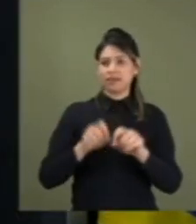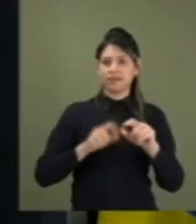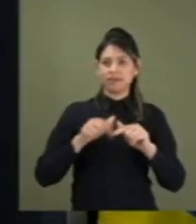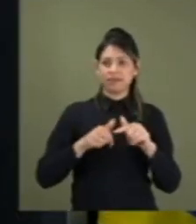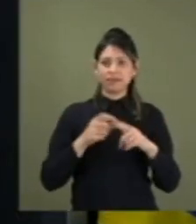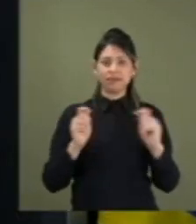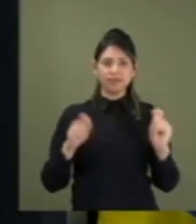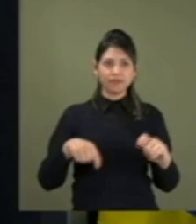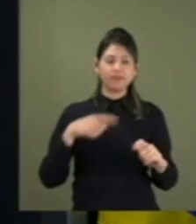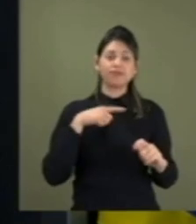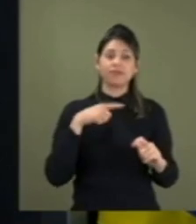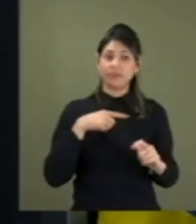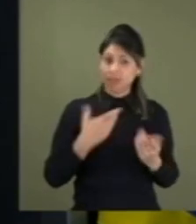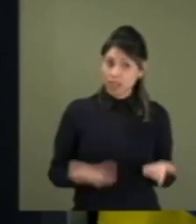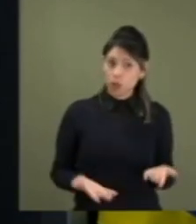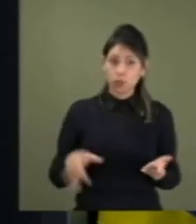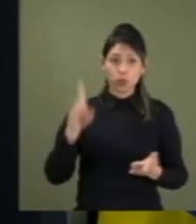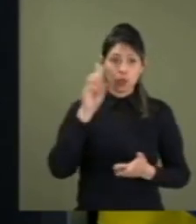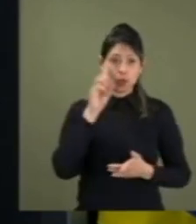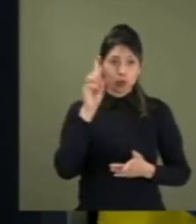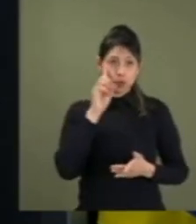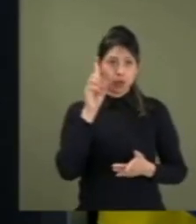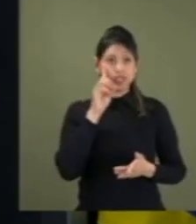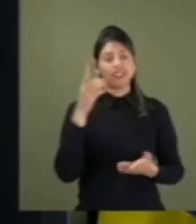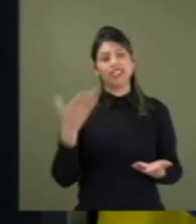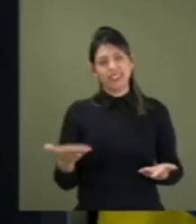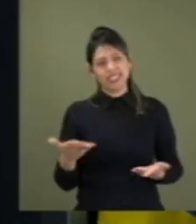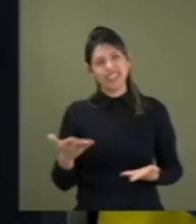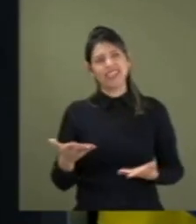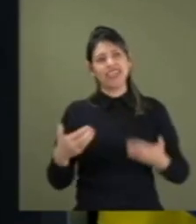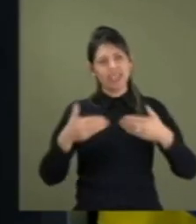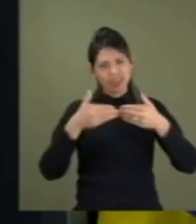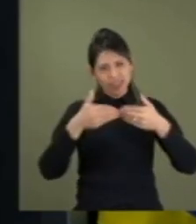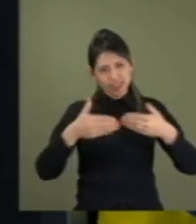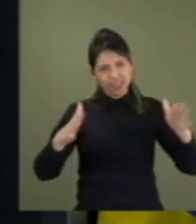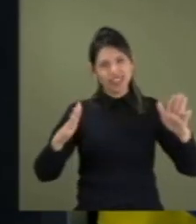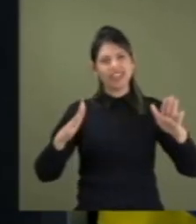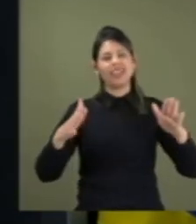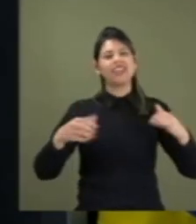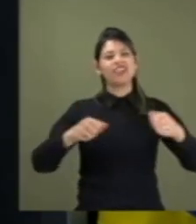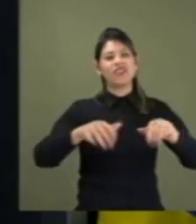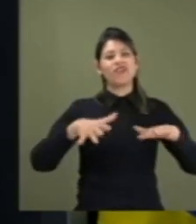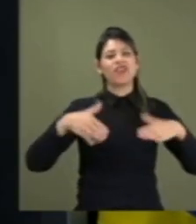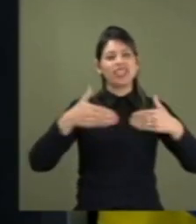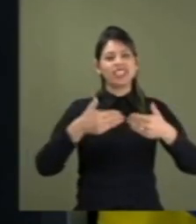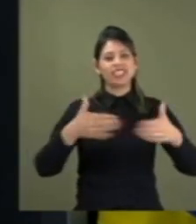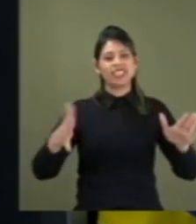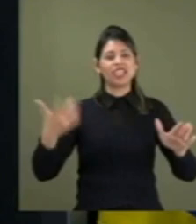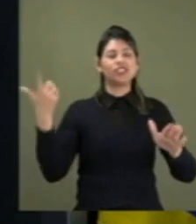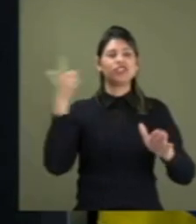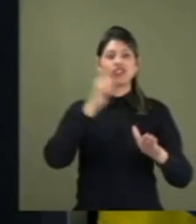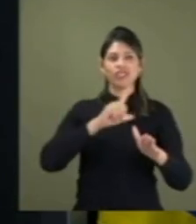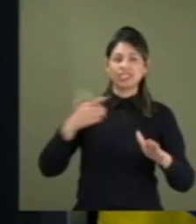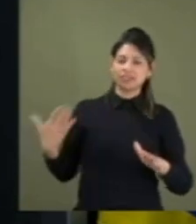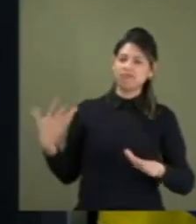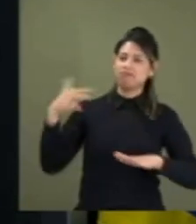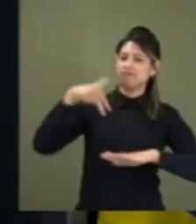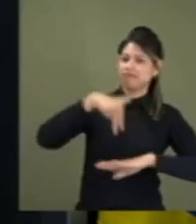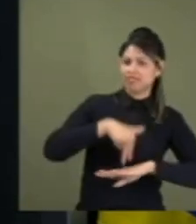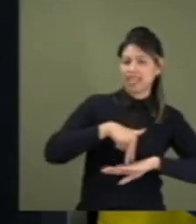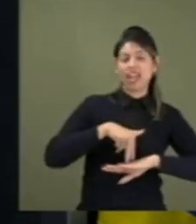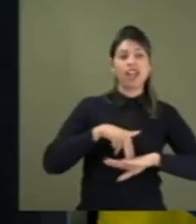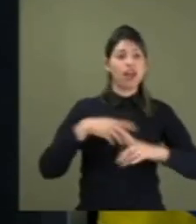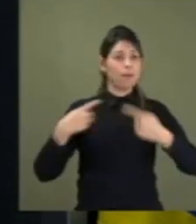diariamente a abertura desse espaço para que possamos fazer o bom debate de